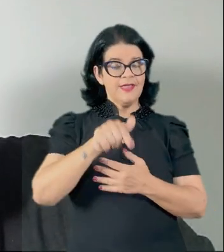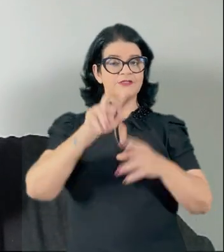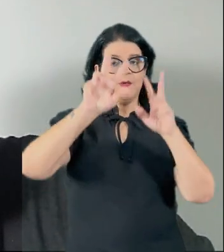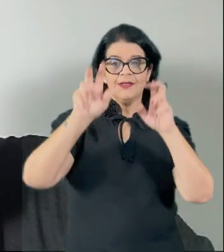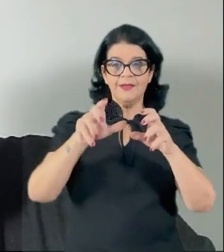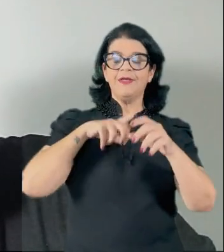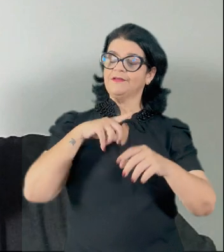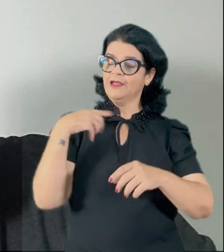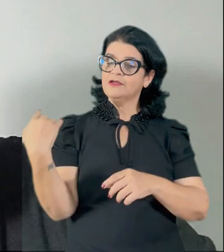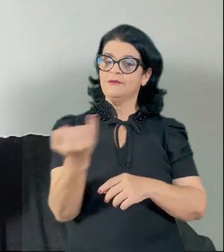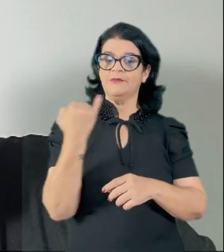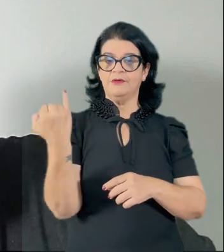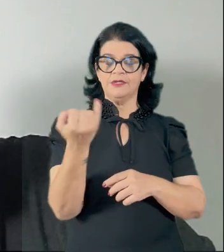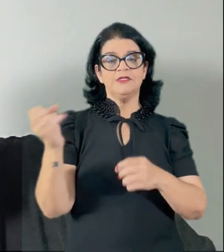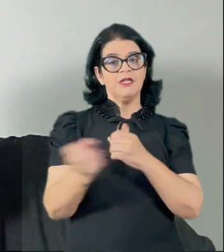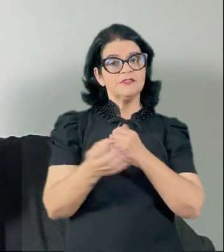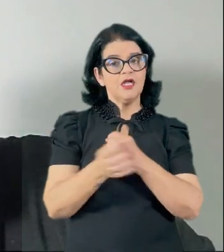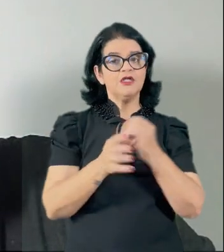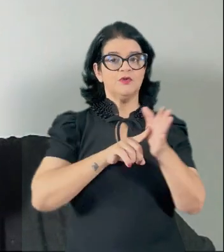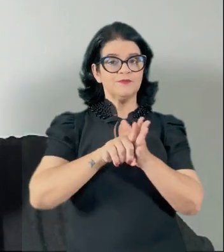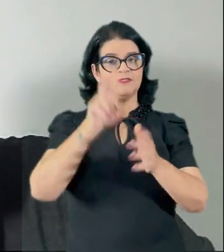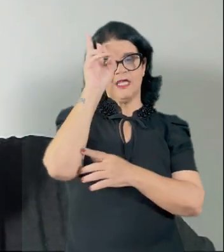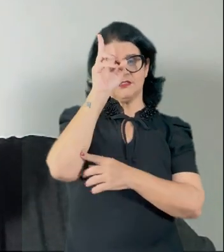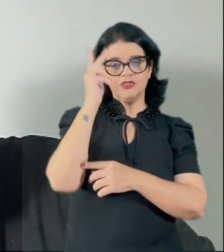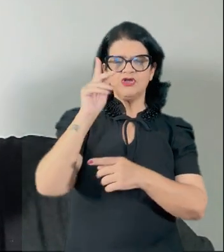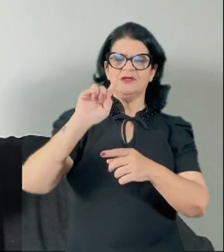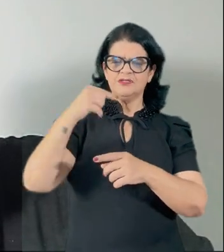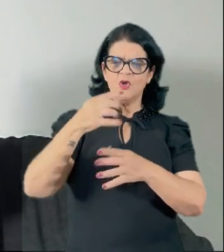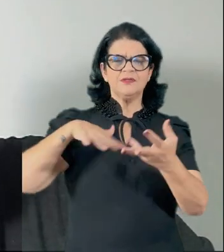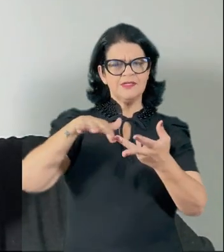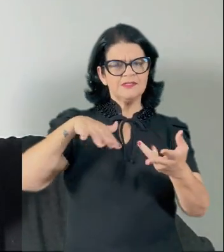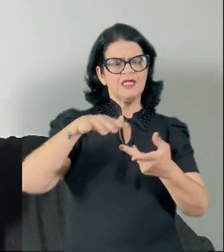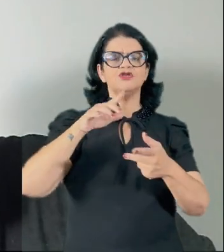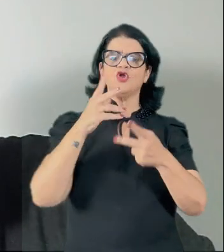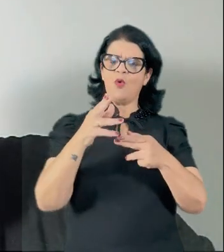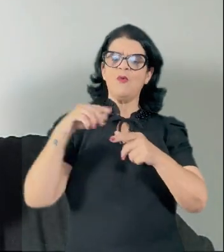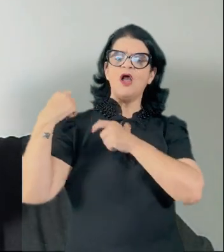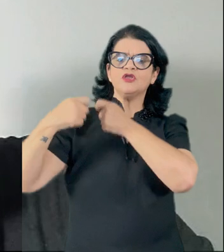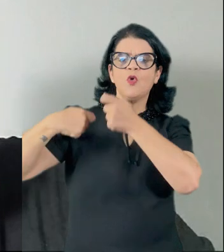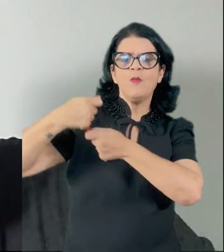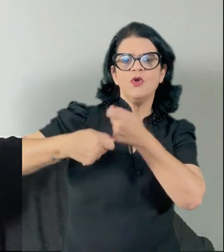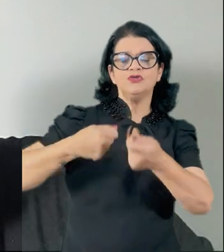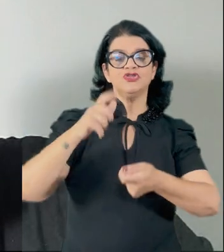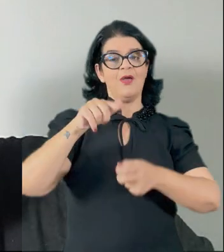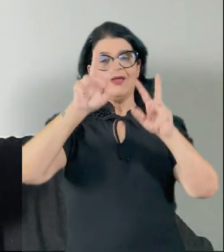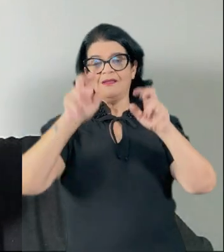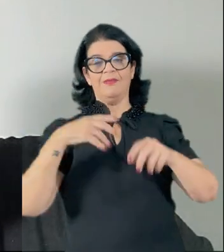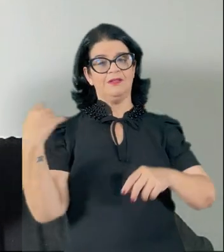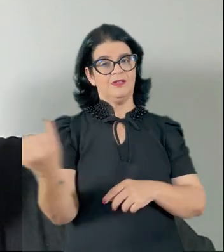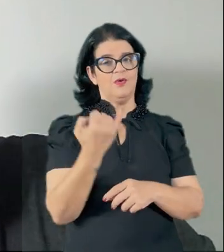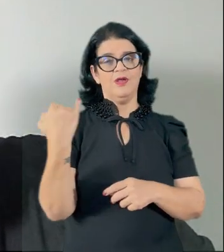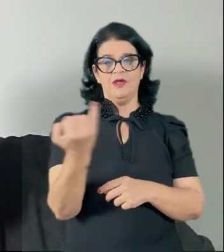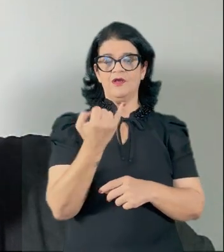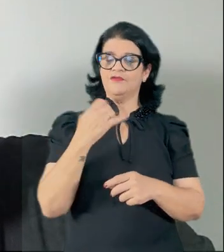nessas provas. Essa é uma temática que está em alta nas atuais pesquisas em História e em outras áreas como na Antropologia.